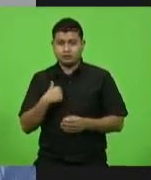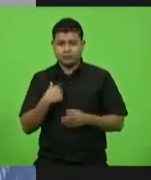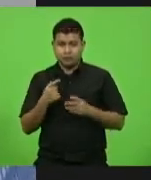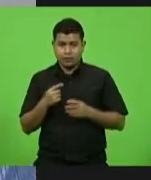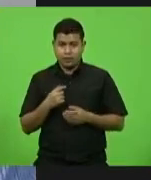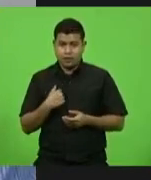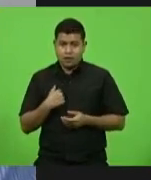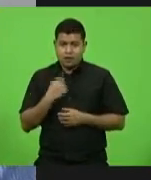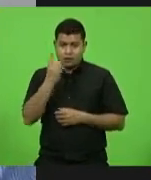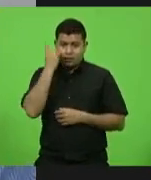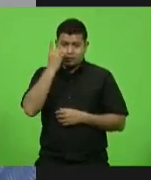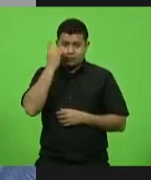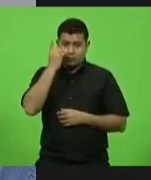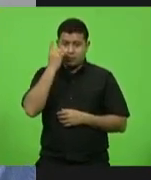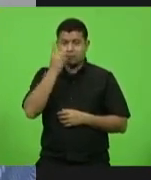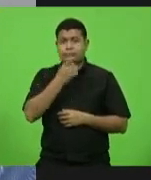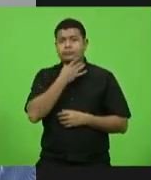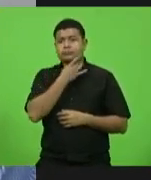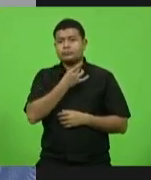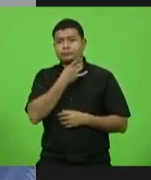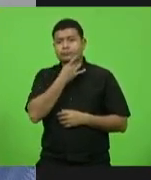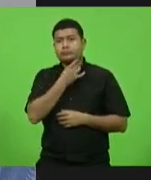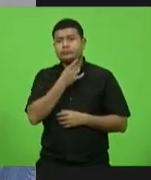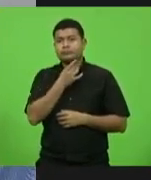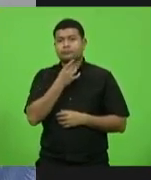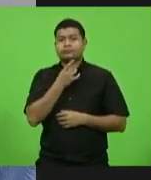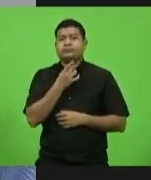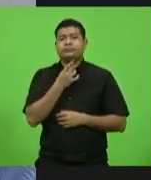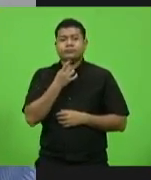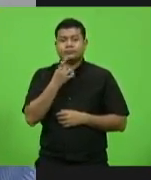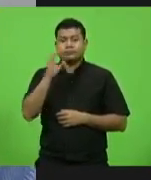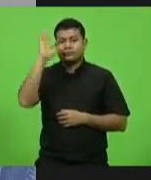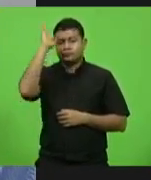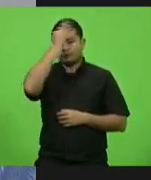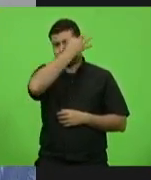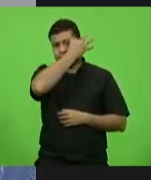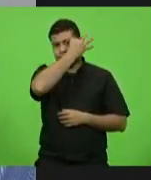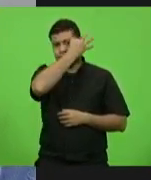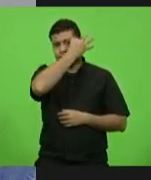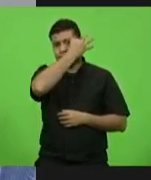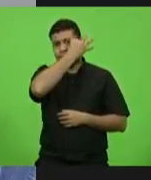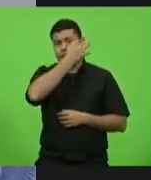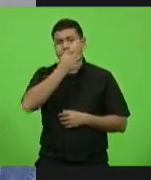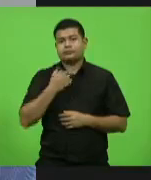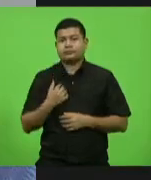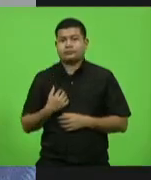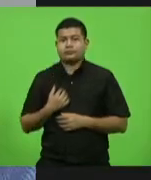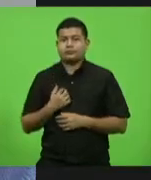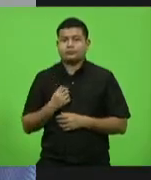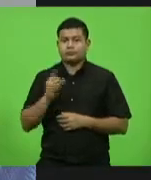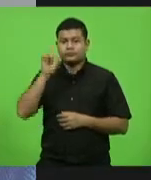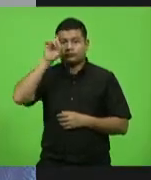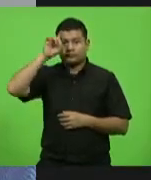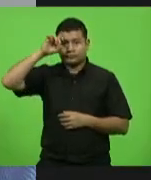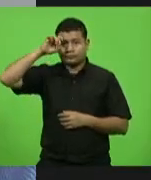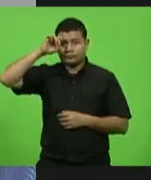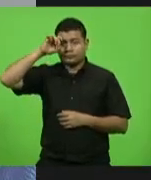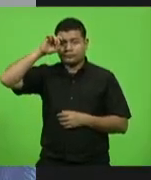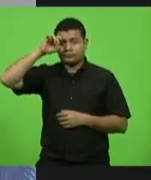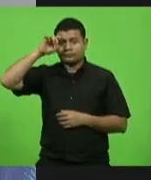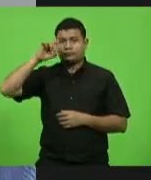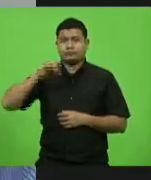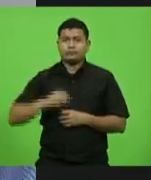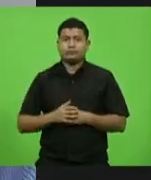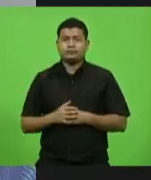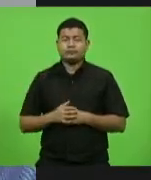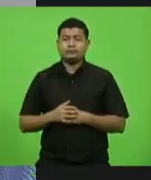no deputado Valdir Cobalquini, no deputado Fabiano da Luz, no deputado Marcos Vieira, no